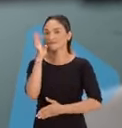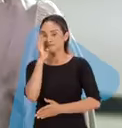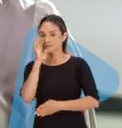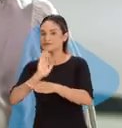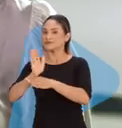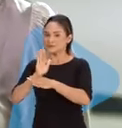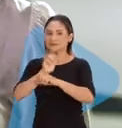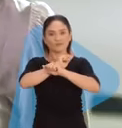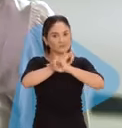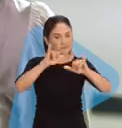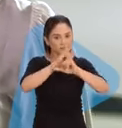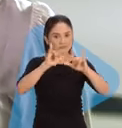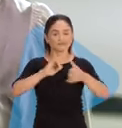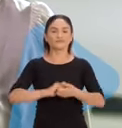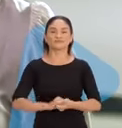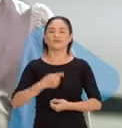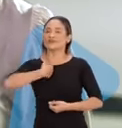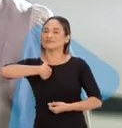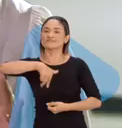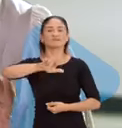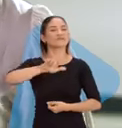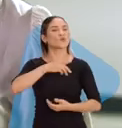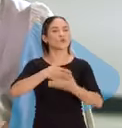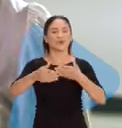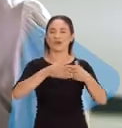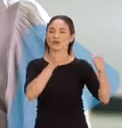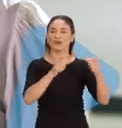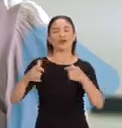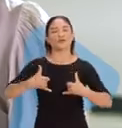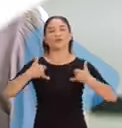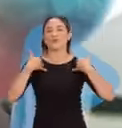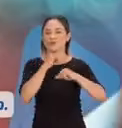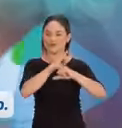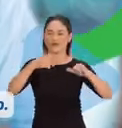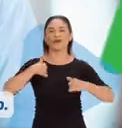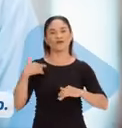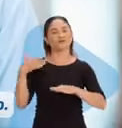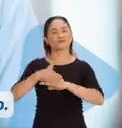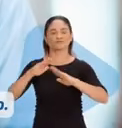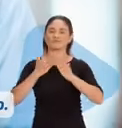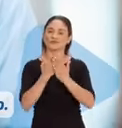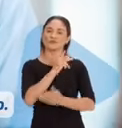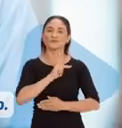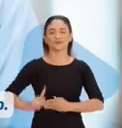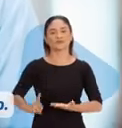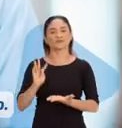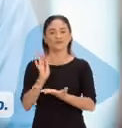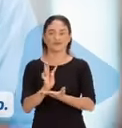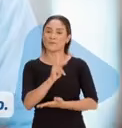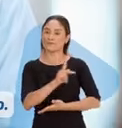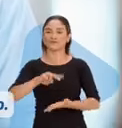pessoas. Aonde eu for, eu posso ter orgulho de dizer que faço parte da Rede Municipal de Teresina. Ser professor é mais que uma